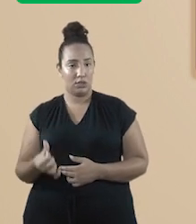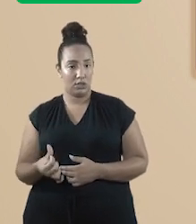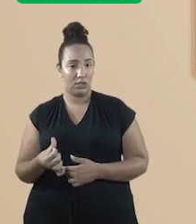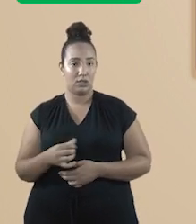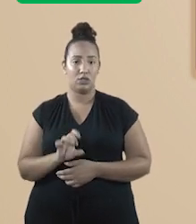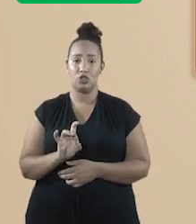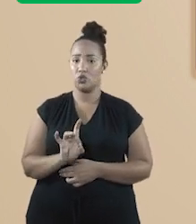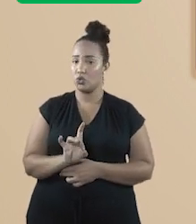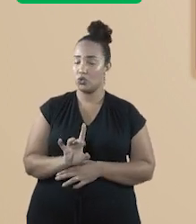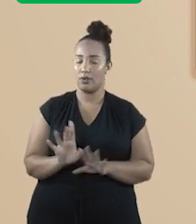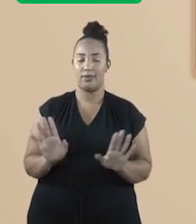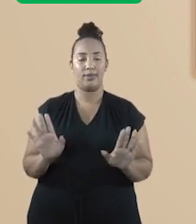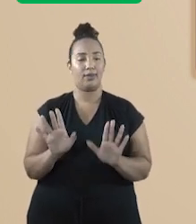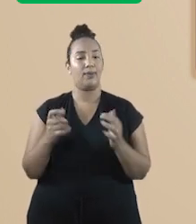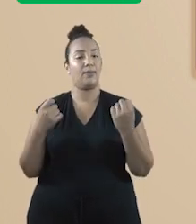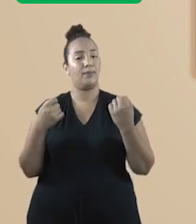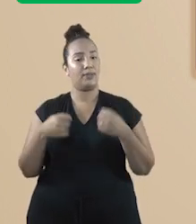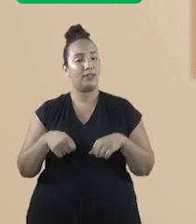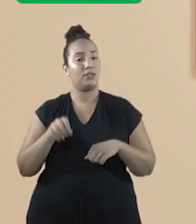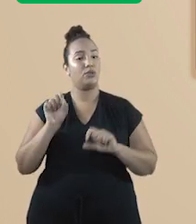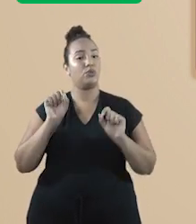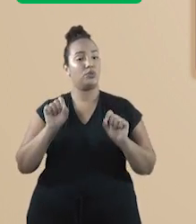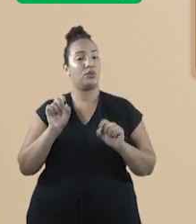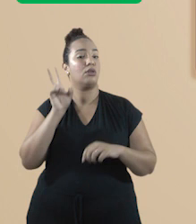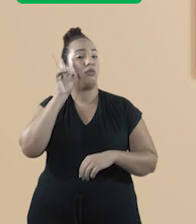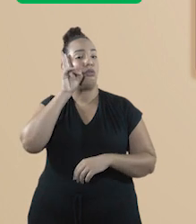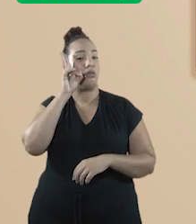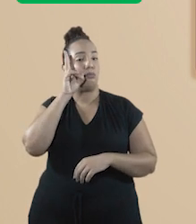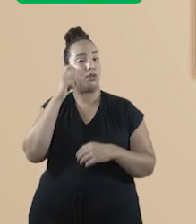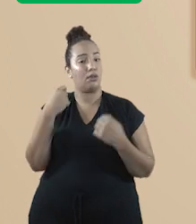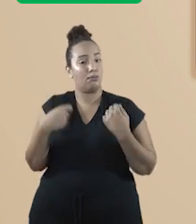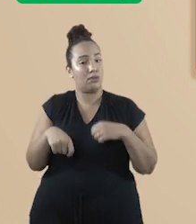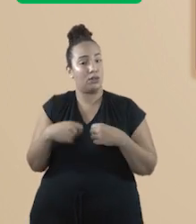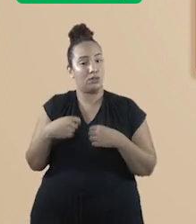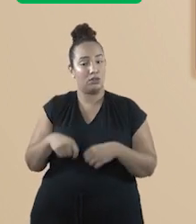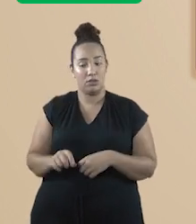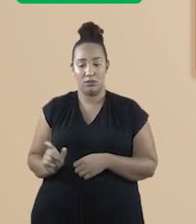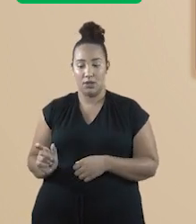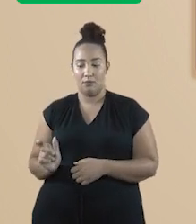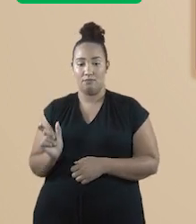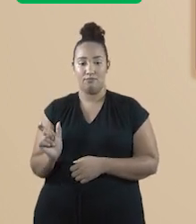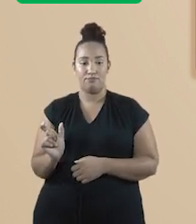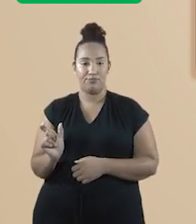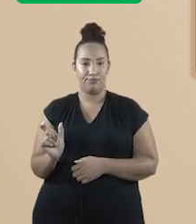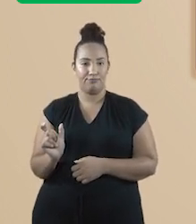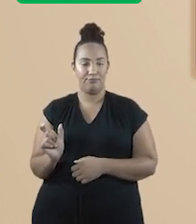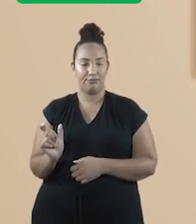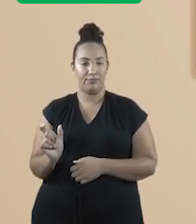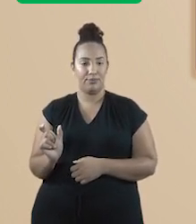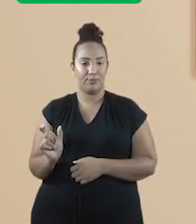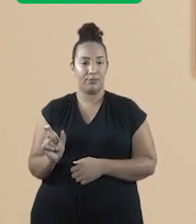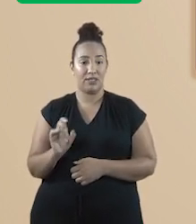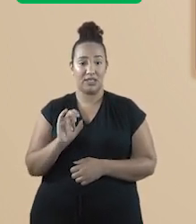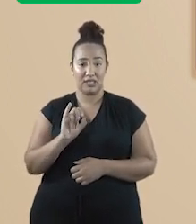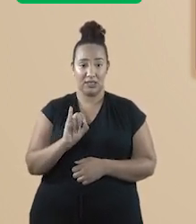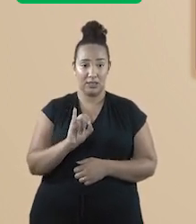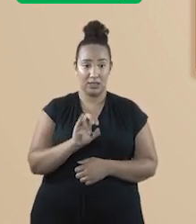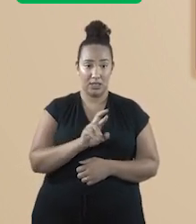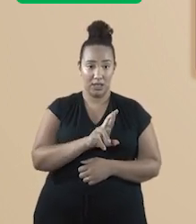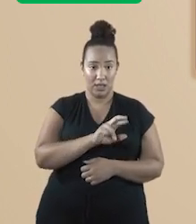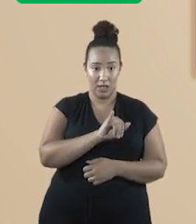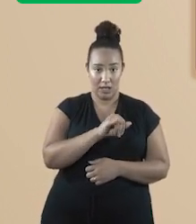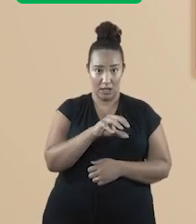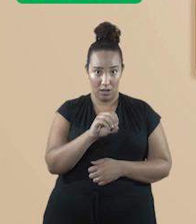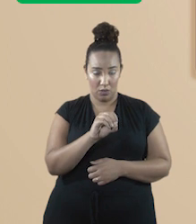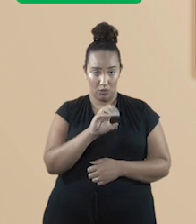Não podemos esquecer que precisamos de uma unidade aqui. Como o raio foi dado em centímetros,